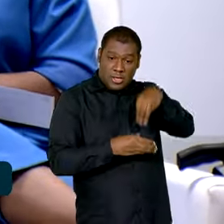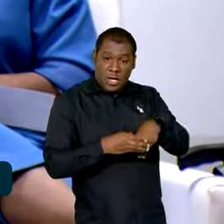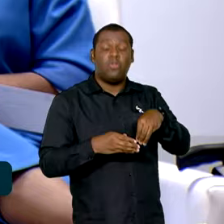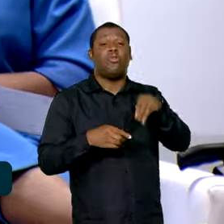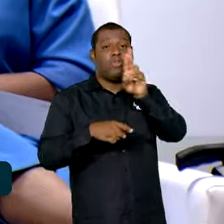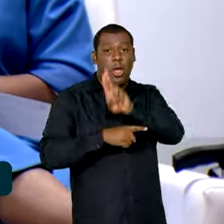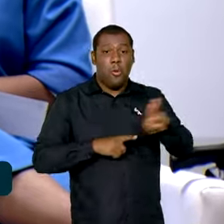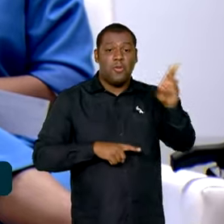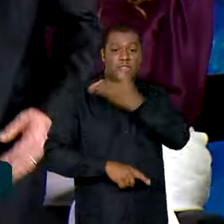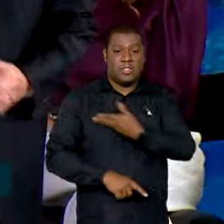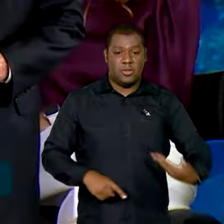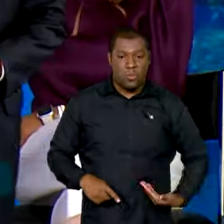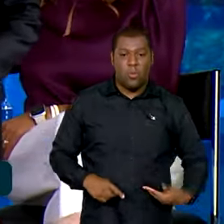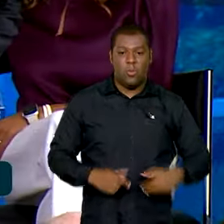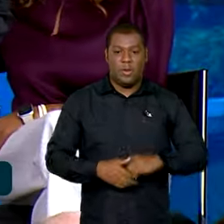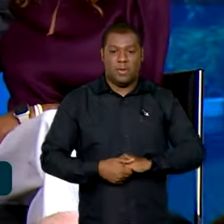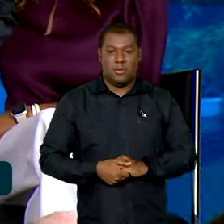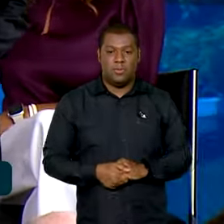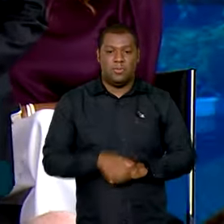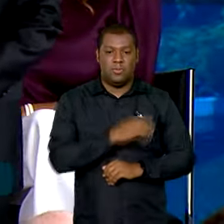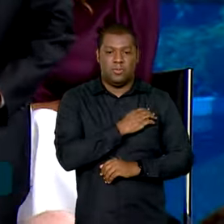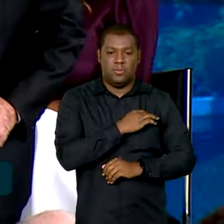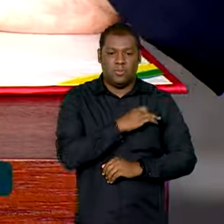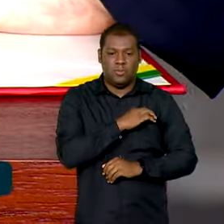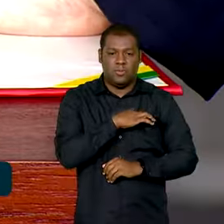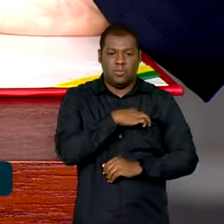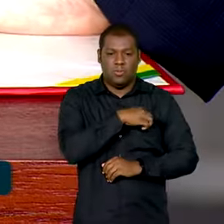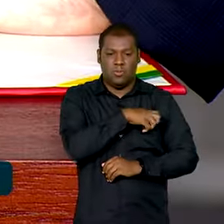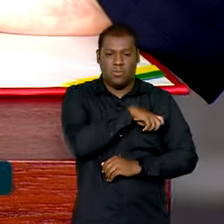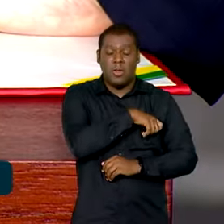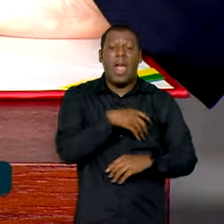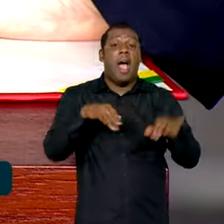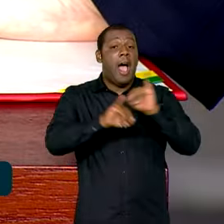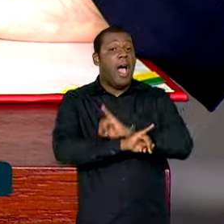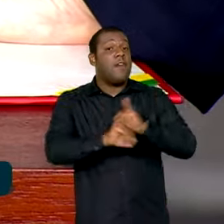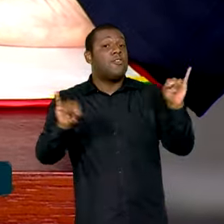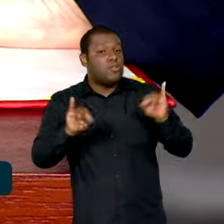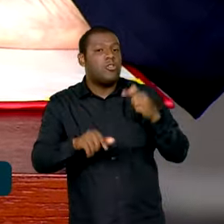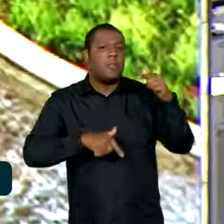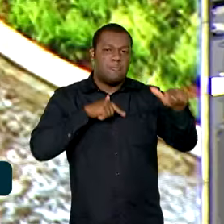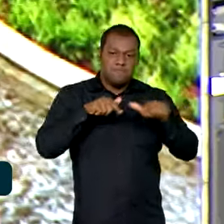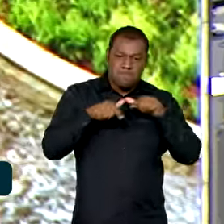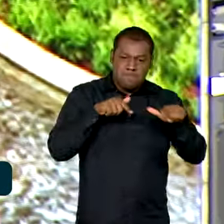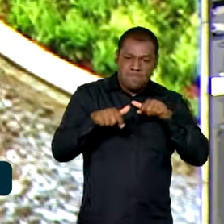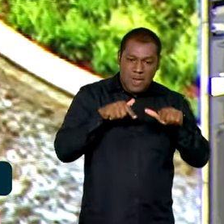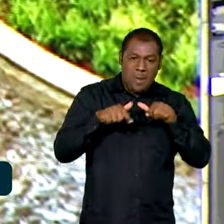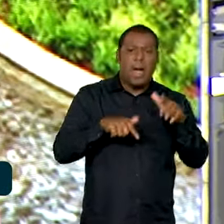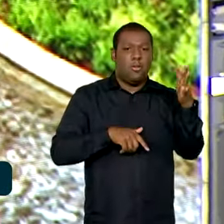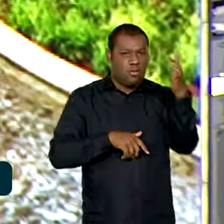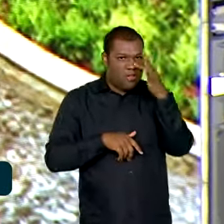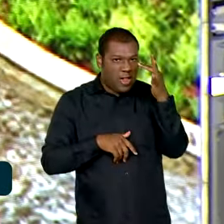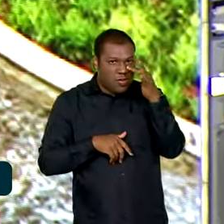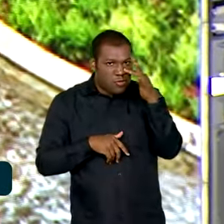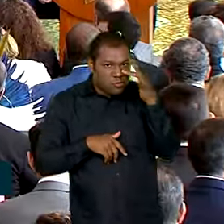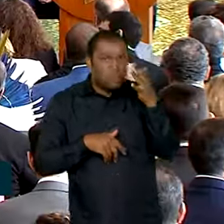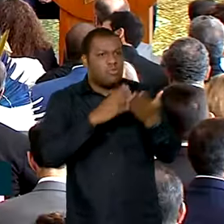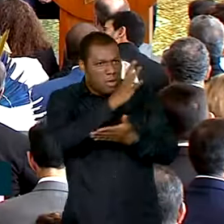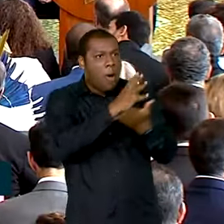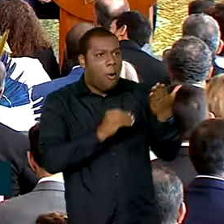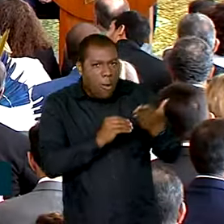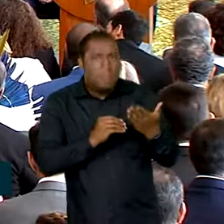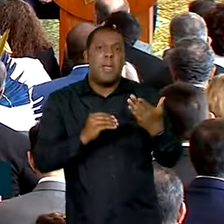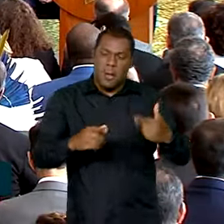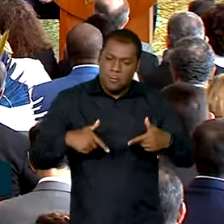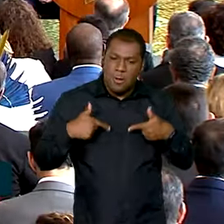durante a pandemia. Ao assumir o cargo, disse que vai dar continuidade ao trabalho de Flávio Dino e ressaltou os